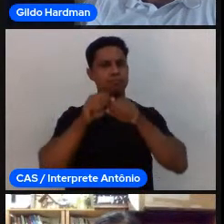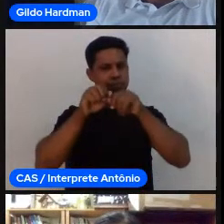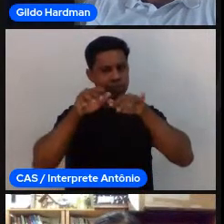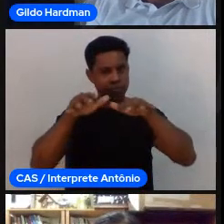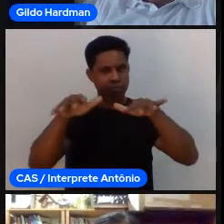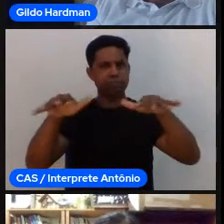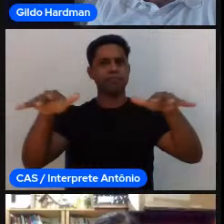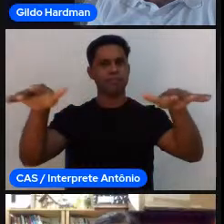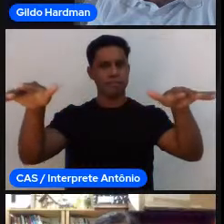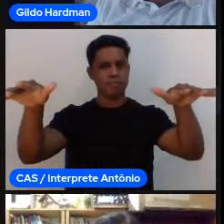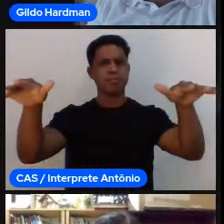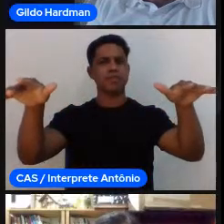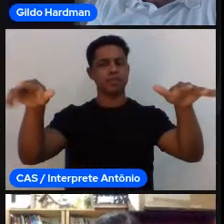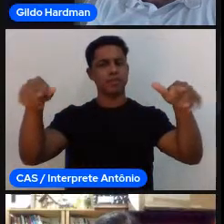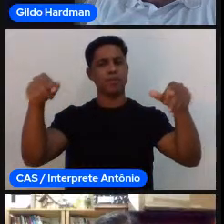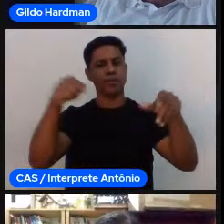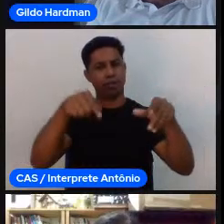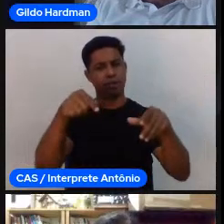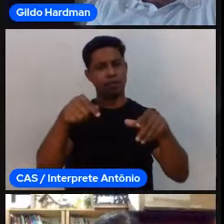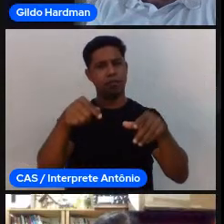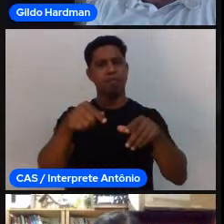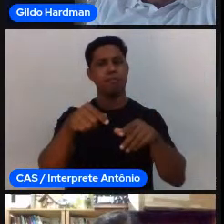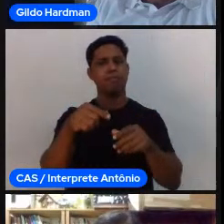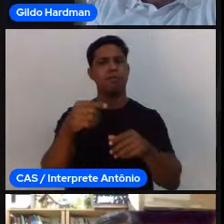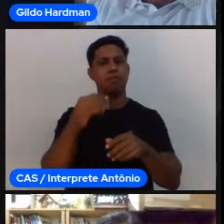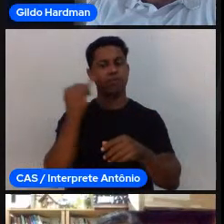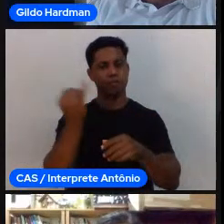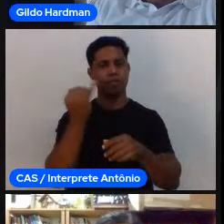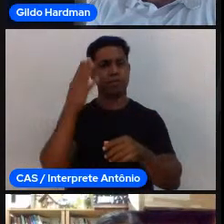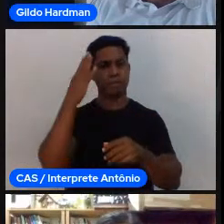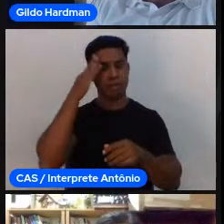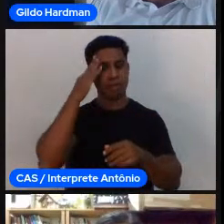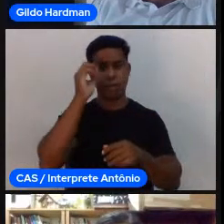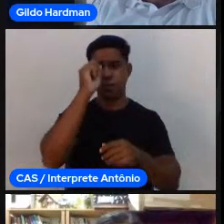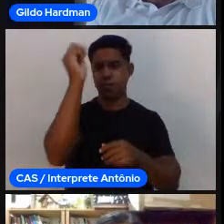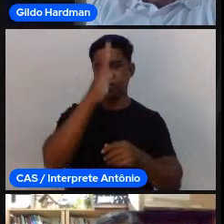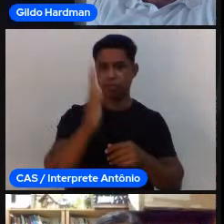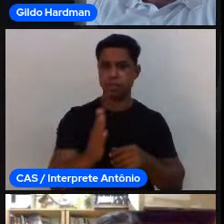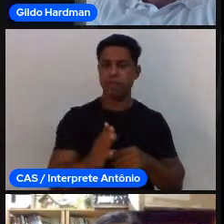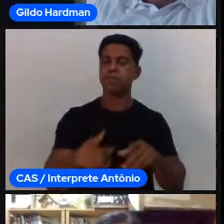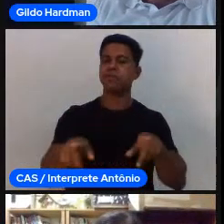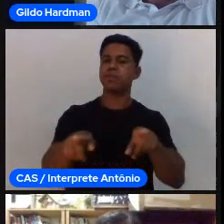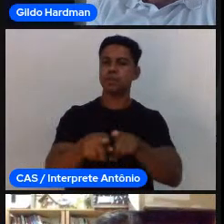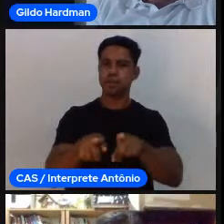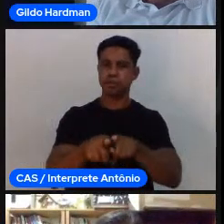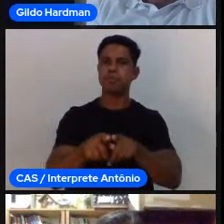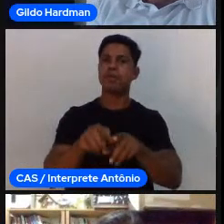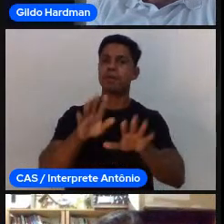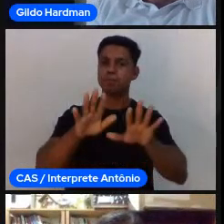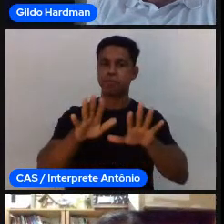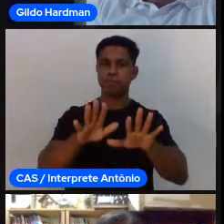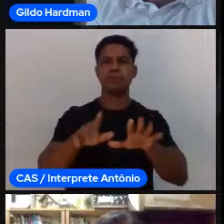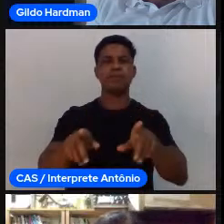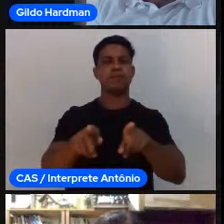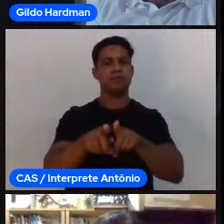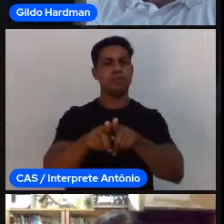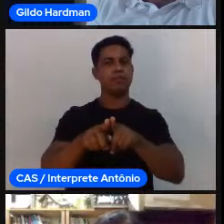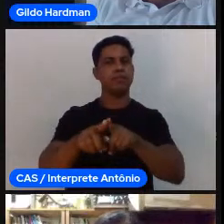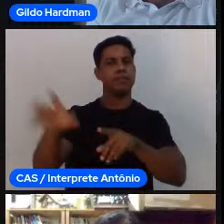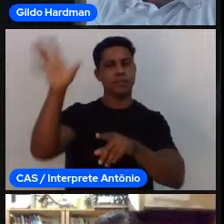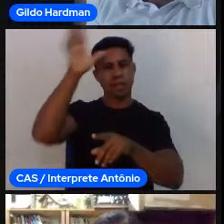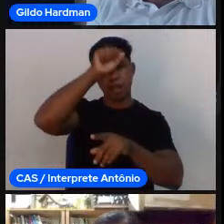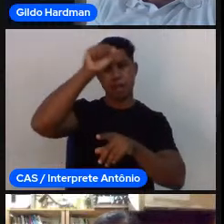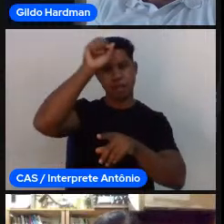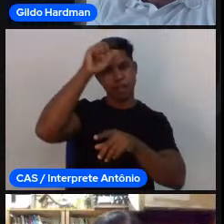destacar também que o Brasil é um dos protagonistas. A gente se lembra muito de aprender com os outros países, mas esquece que também temos